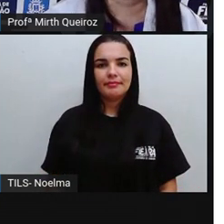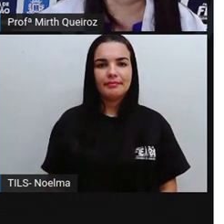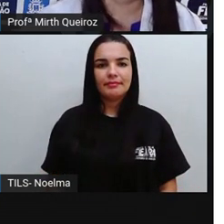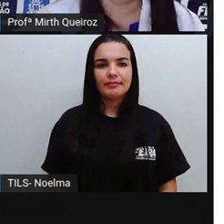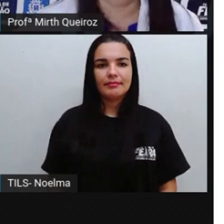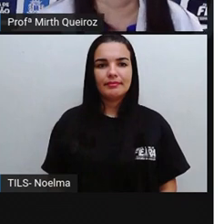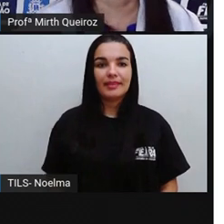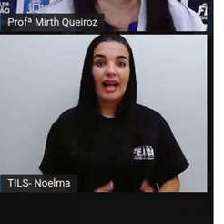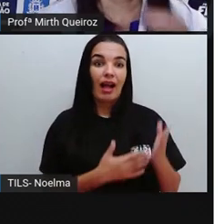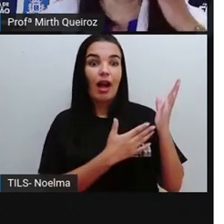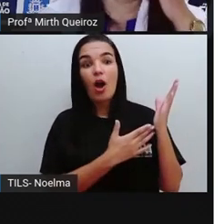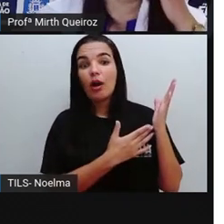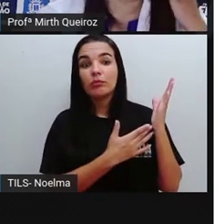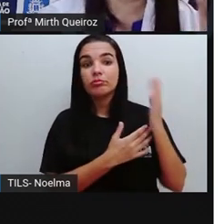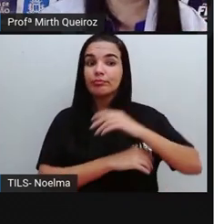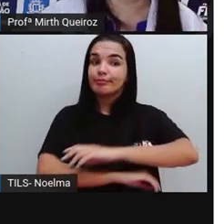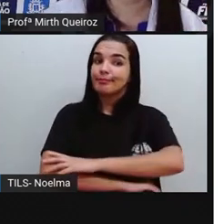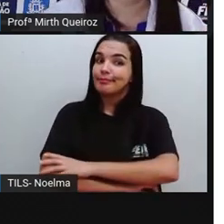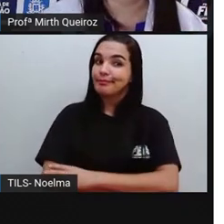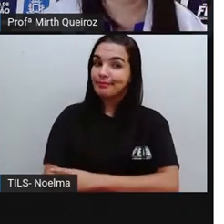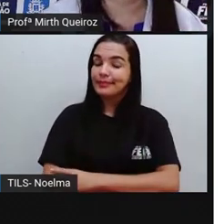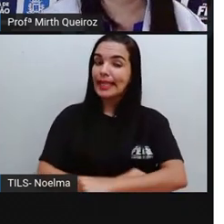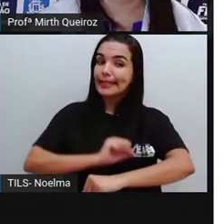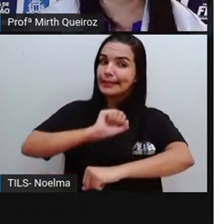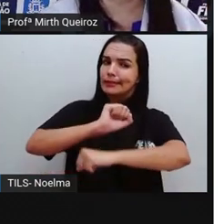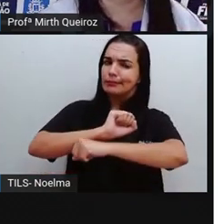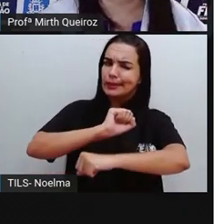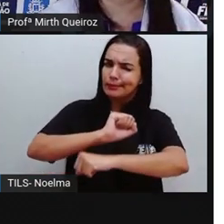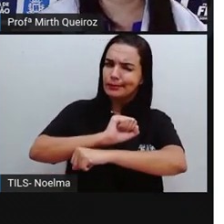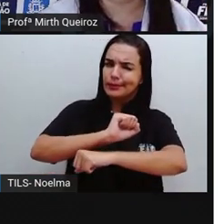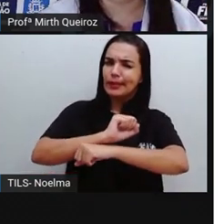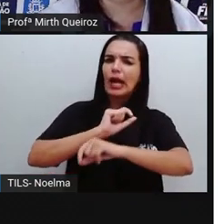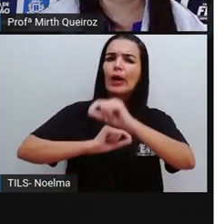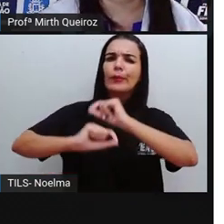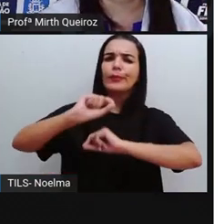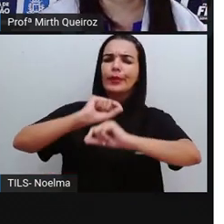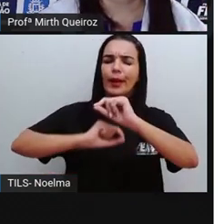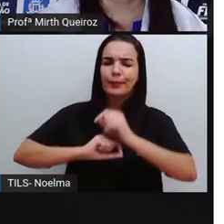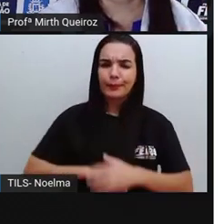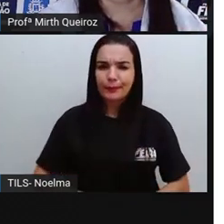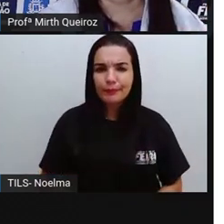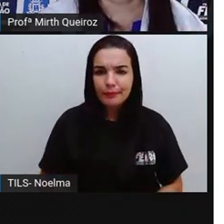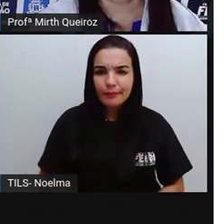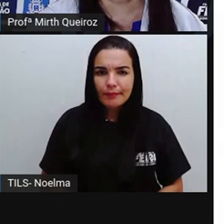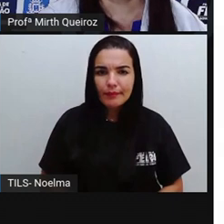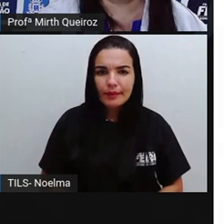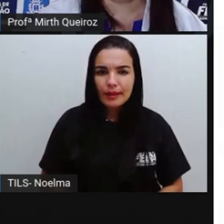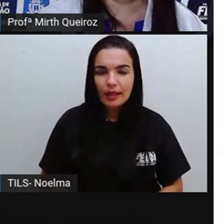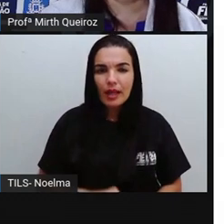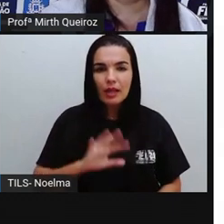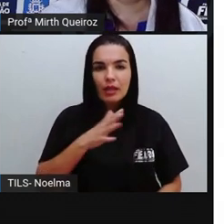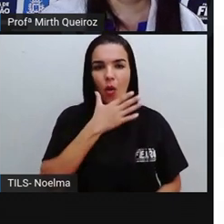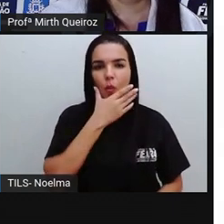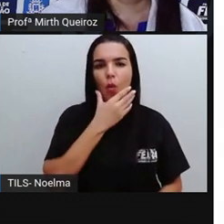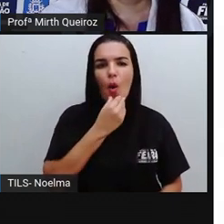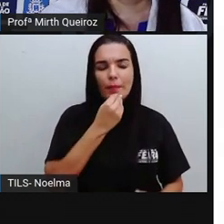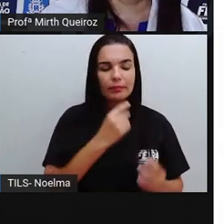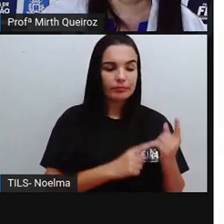Olha só, sobre perspectivas. Perspectivas, né? O homem,